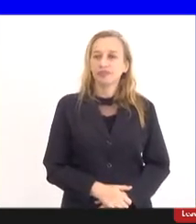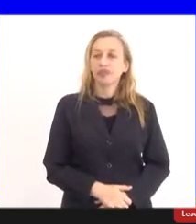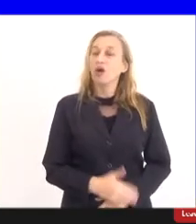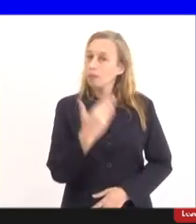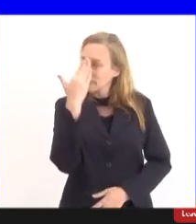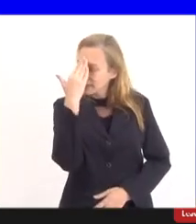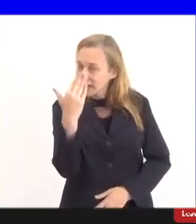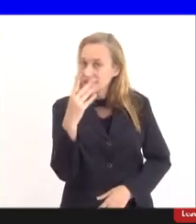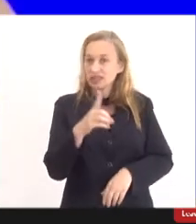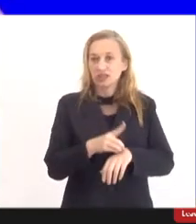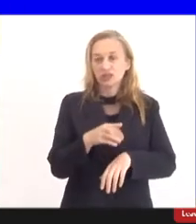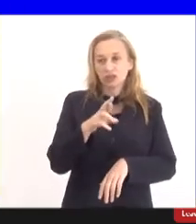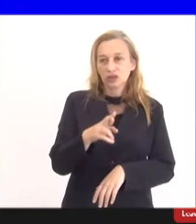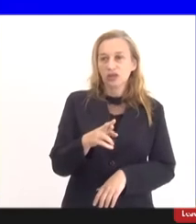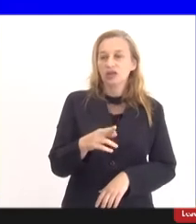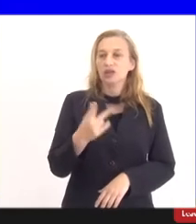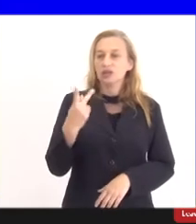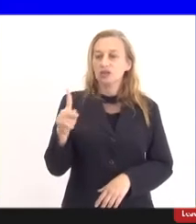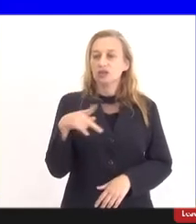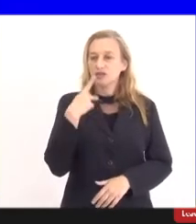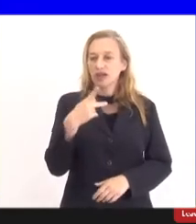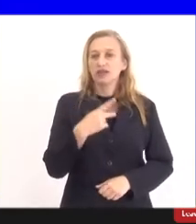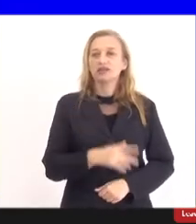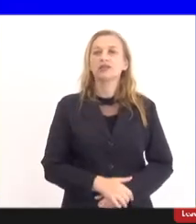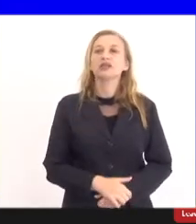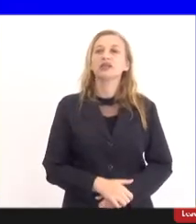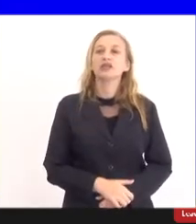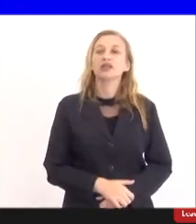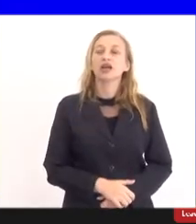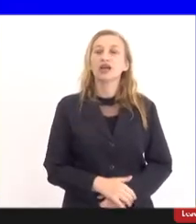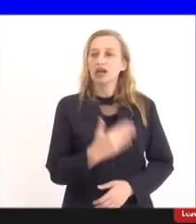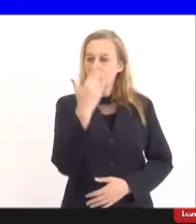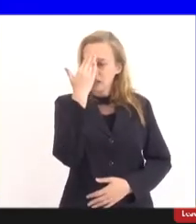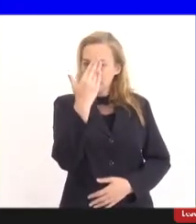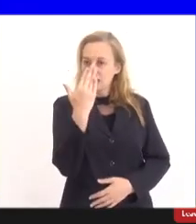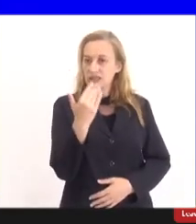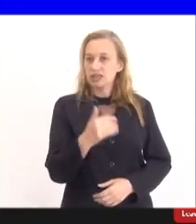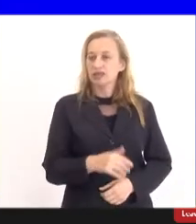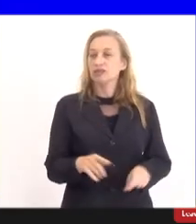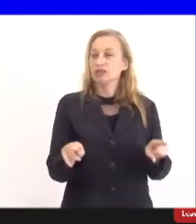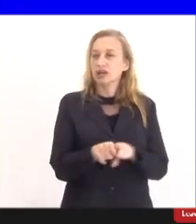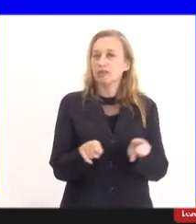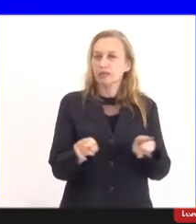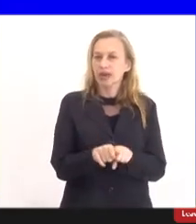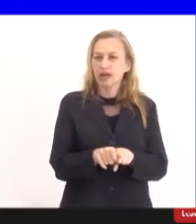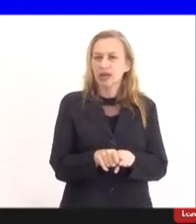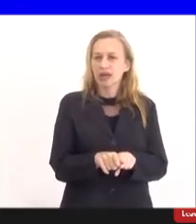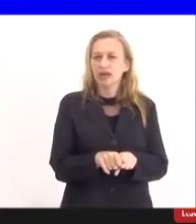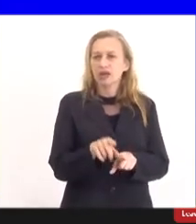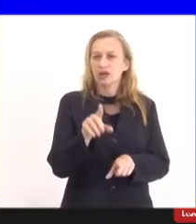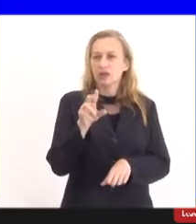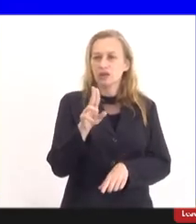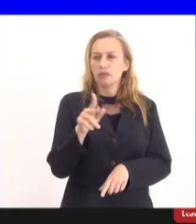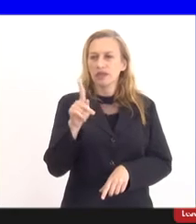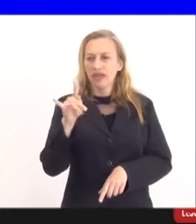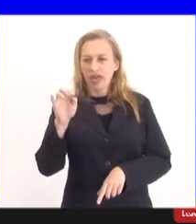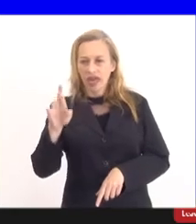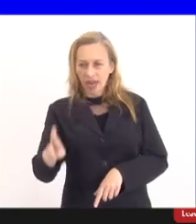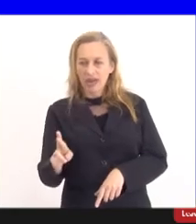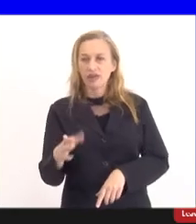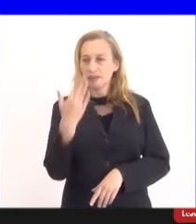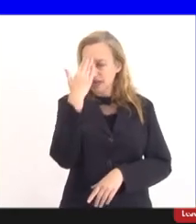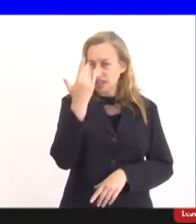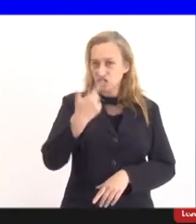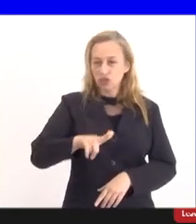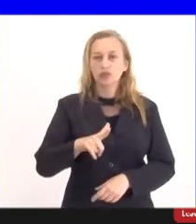Obrigada, doutora, por sua participação. Nós agradecemos também ao IBDR. Muito obrigada mais uma